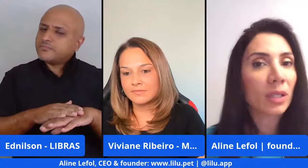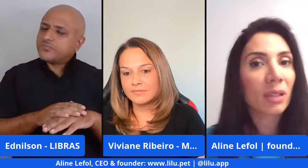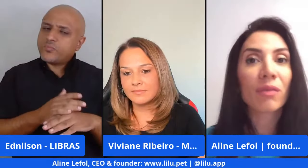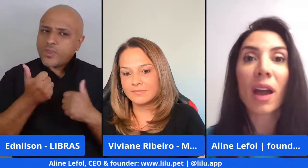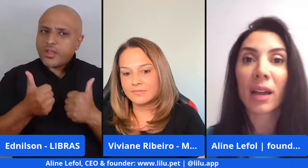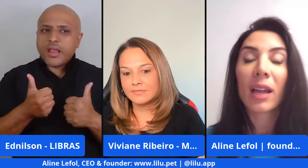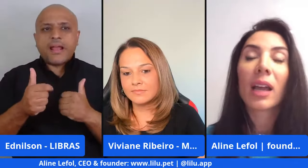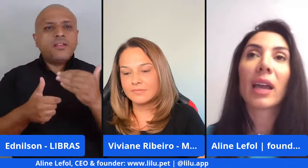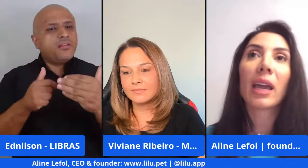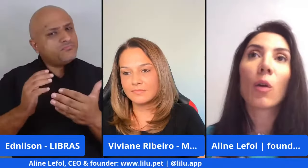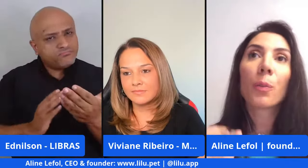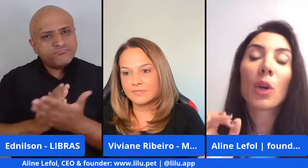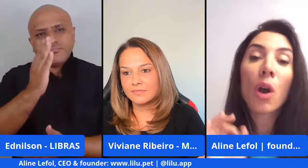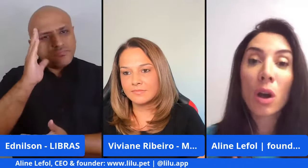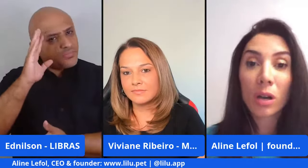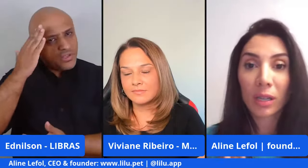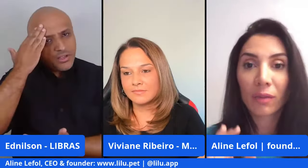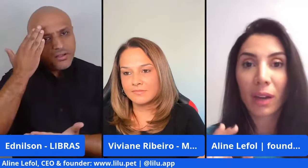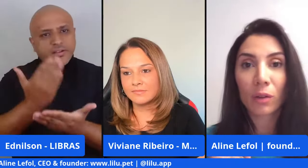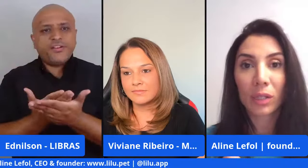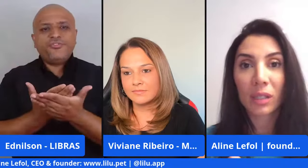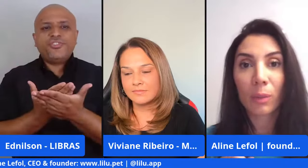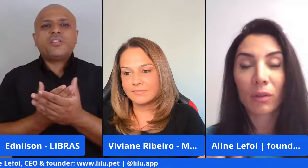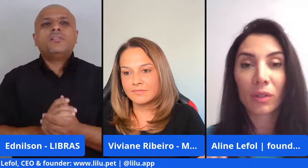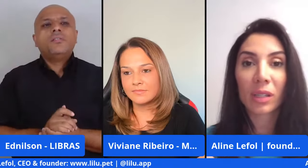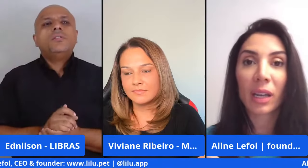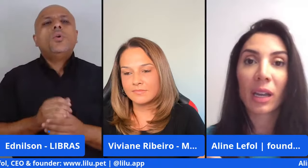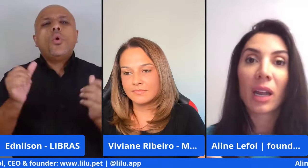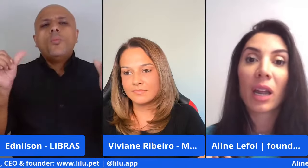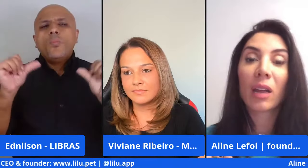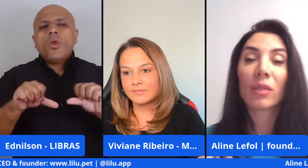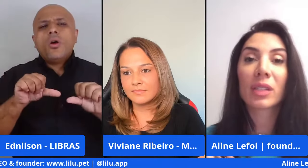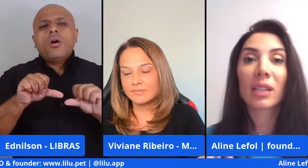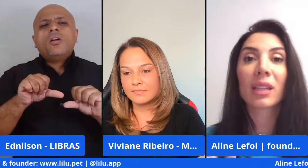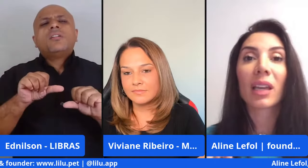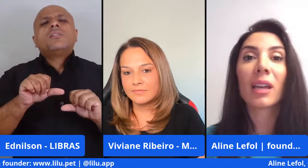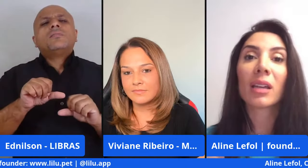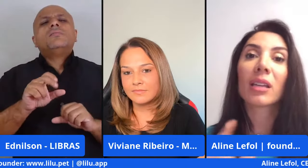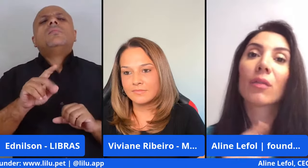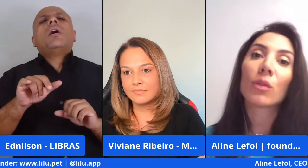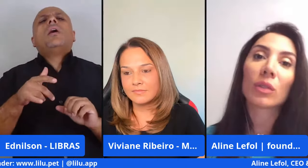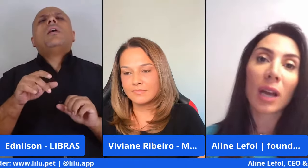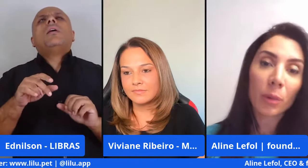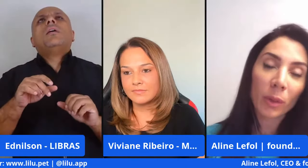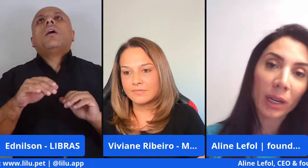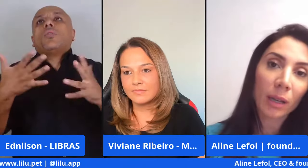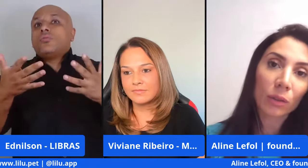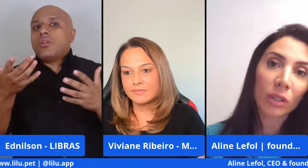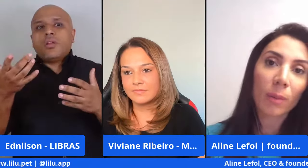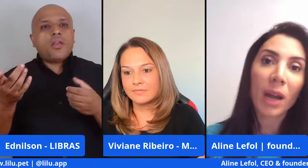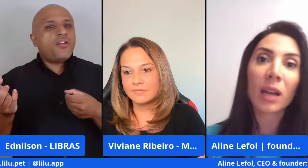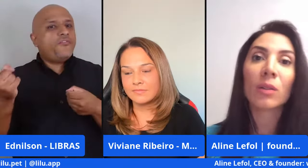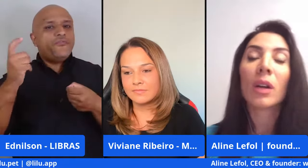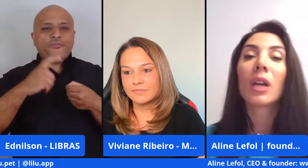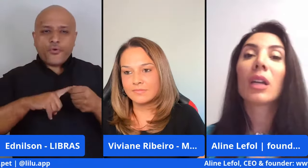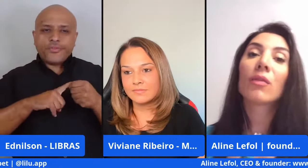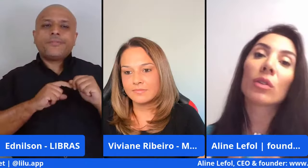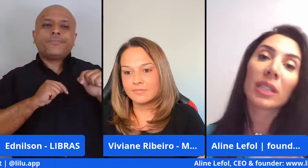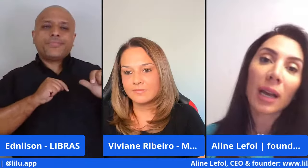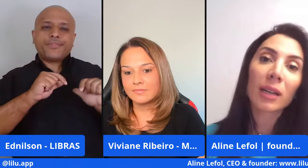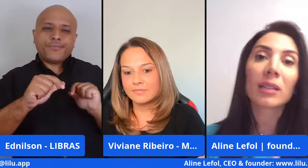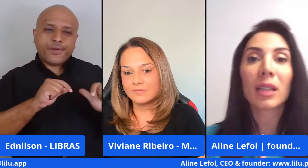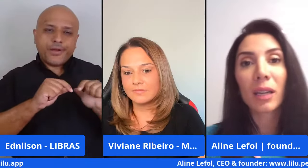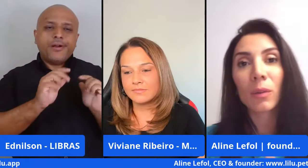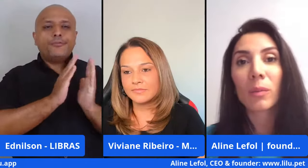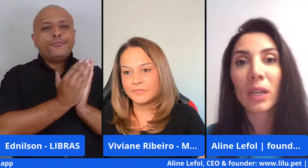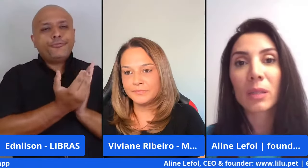e aposta e vai. O pior que vai acontecer para você é você ter que voltar para o mercado de trabalho e